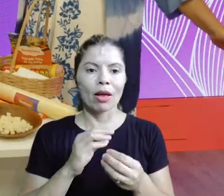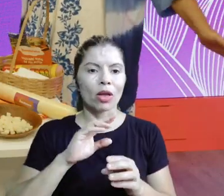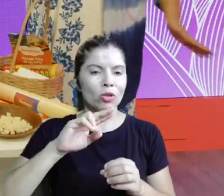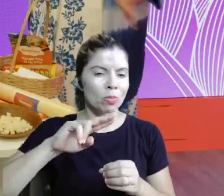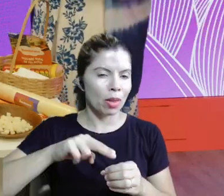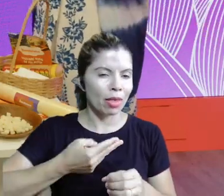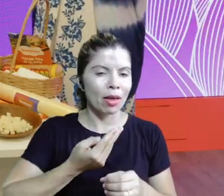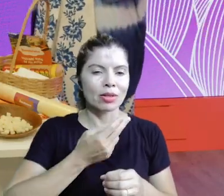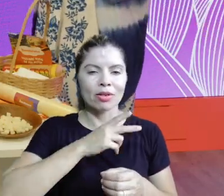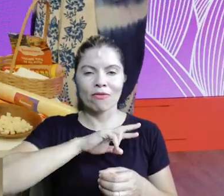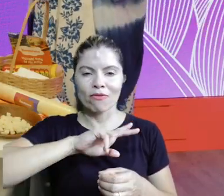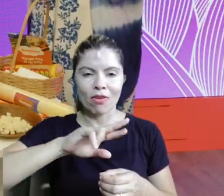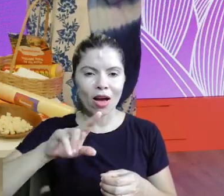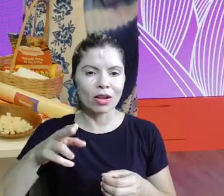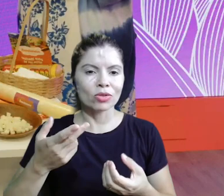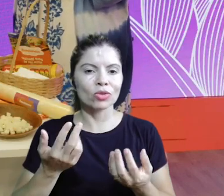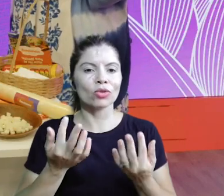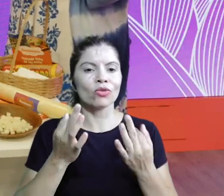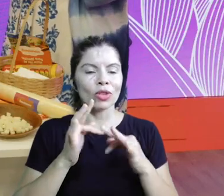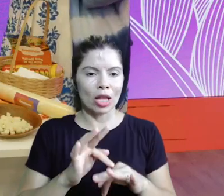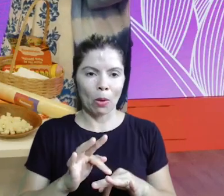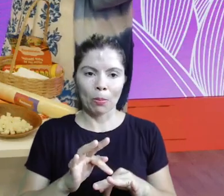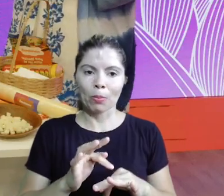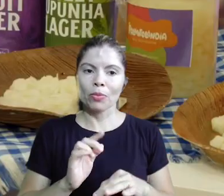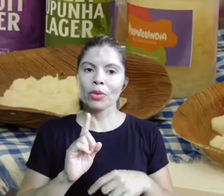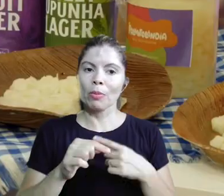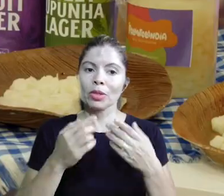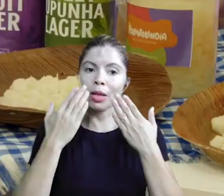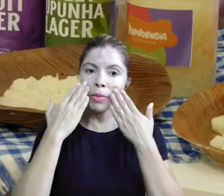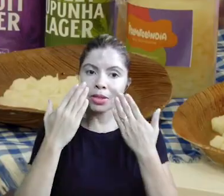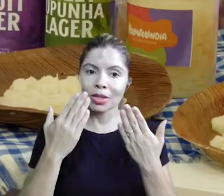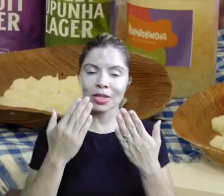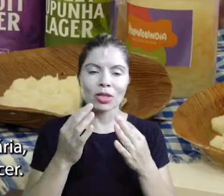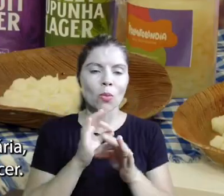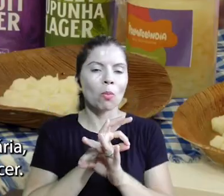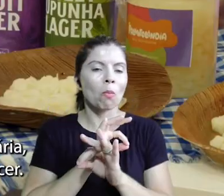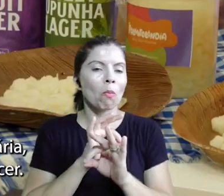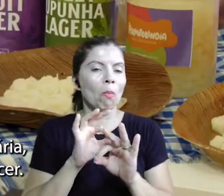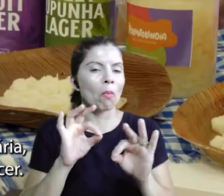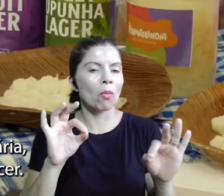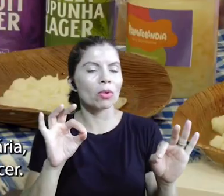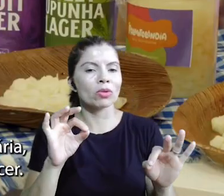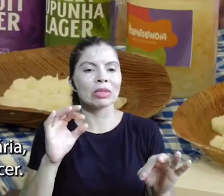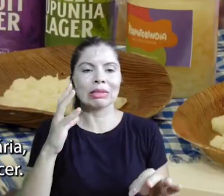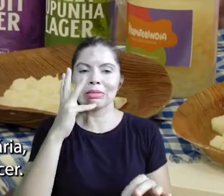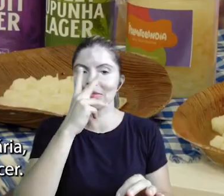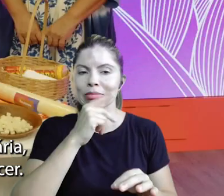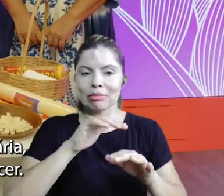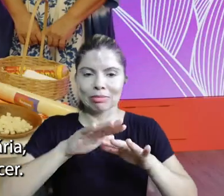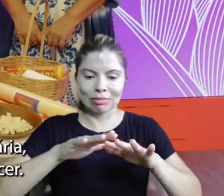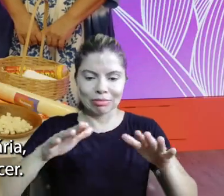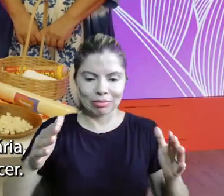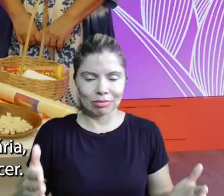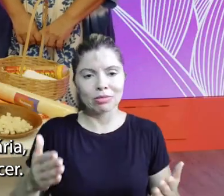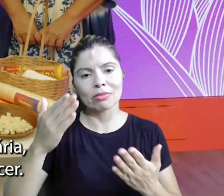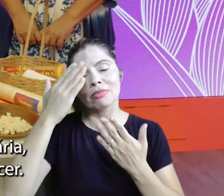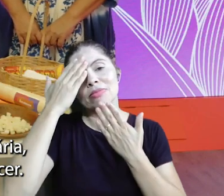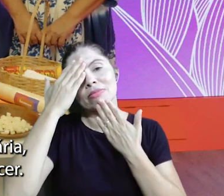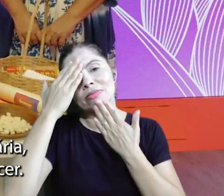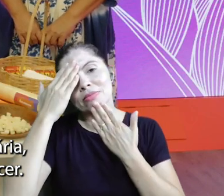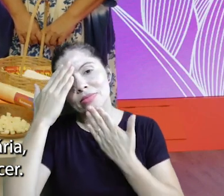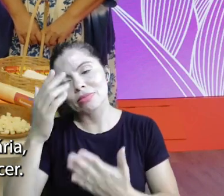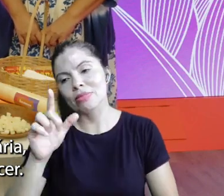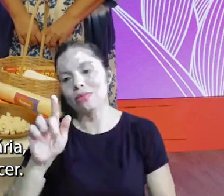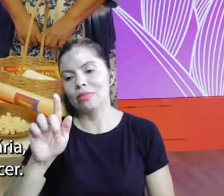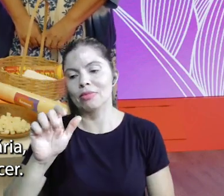Por favor A gente vai terminar degustando Depois dessa apresentação extraordinária com essa mesa linda